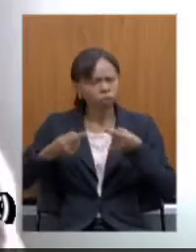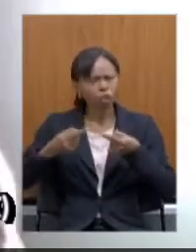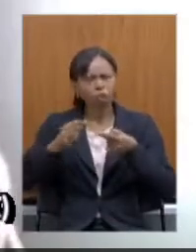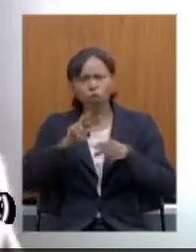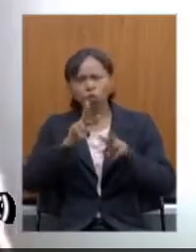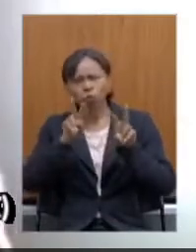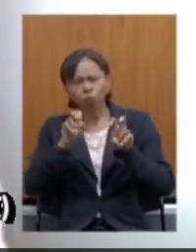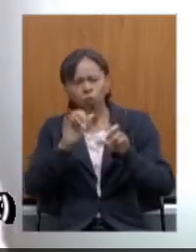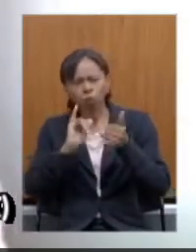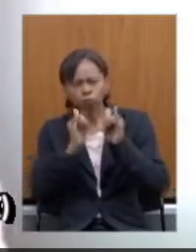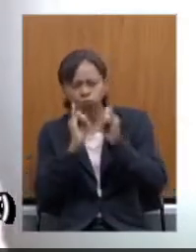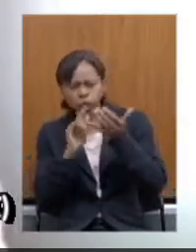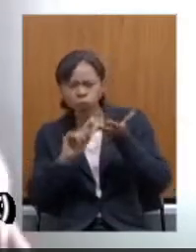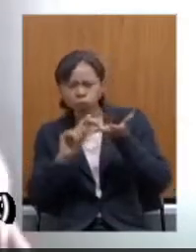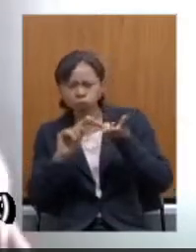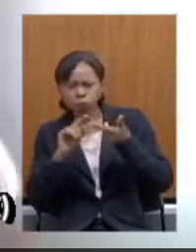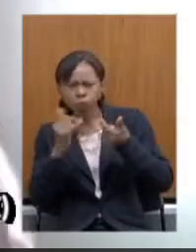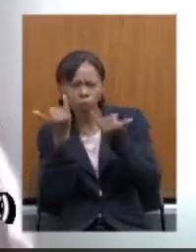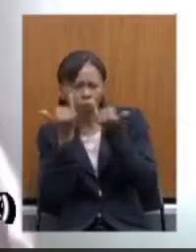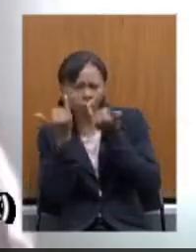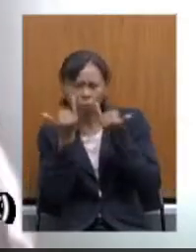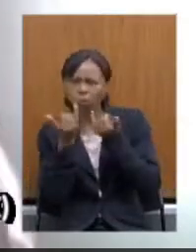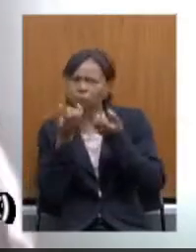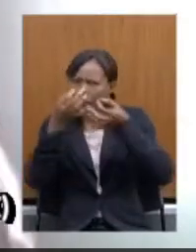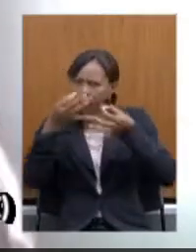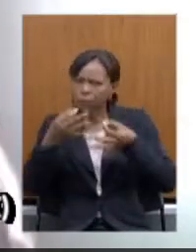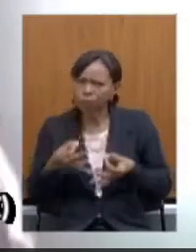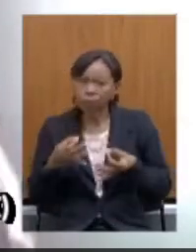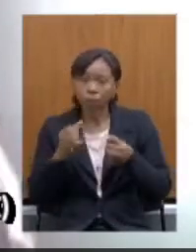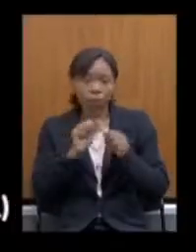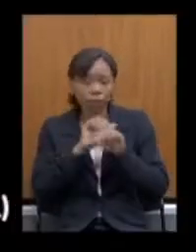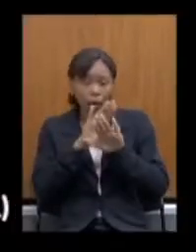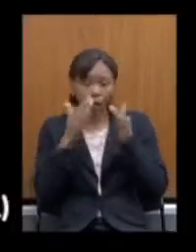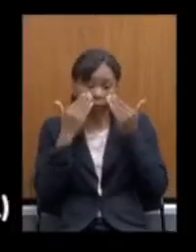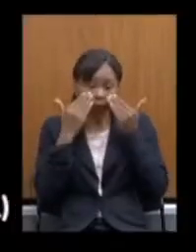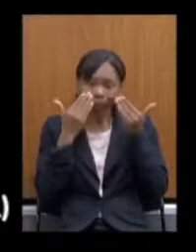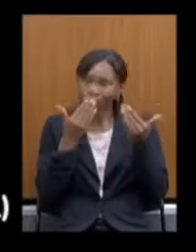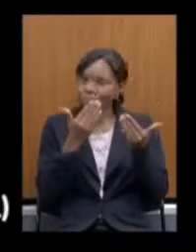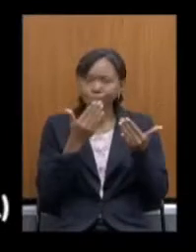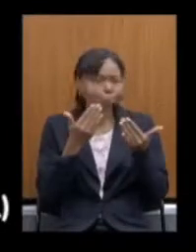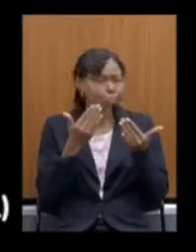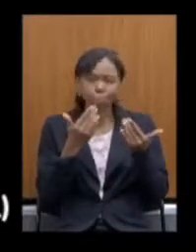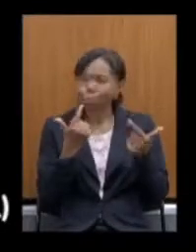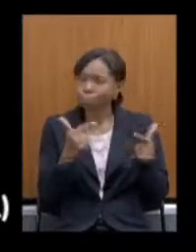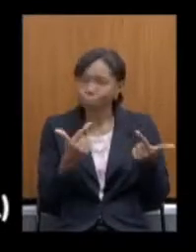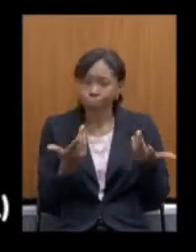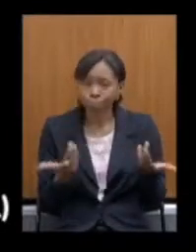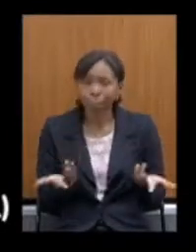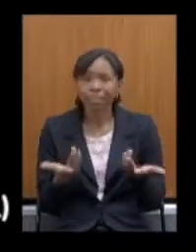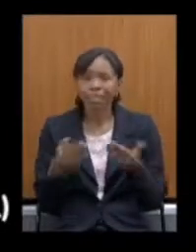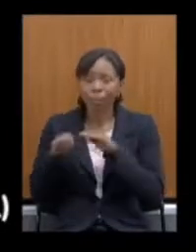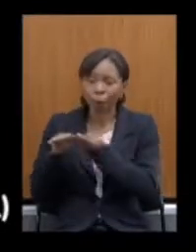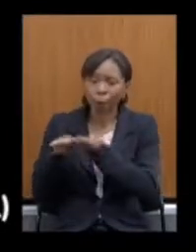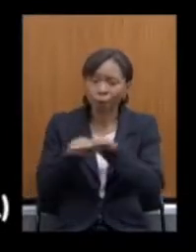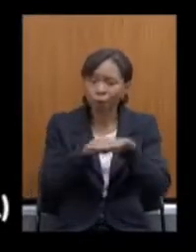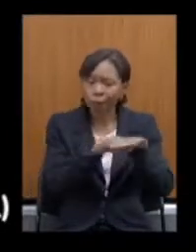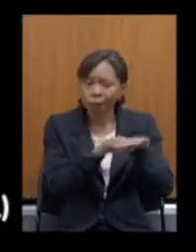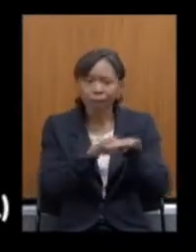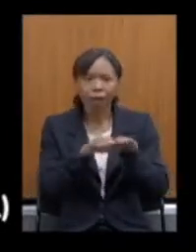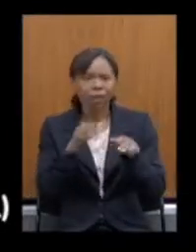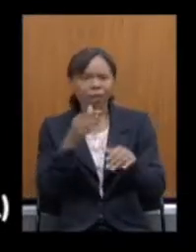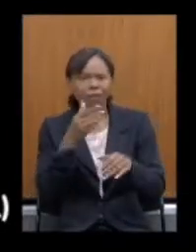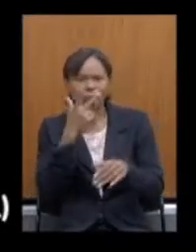não foram apresentados até o momento a transparência está sendo violada os princípios de solidariedade os princípios de equidade nós estamos